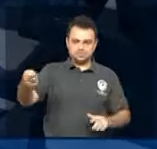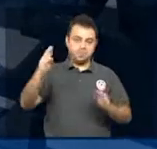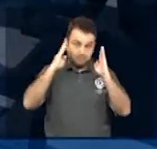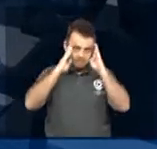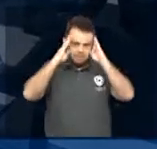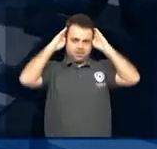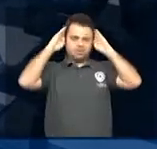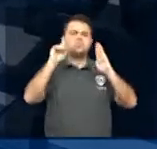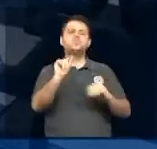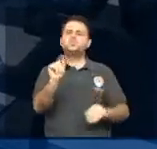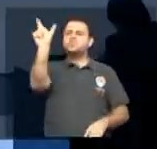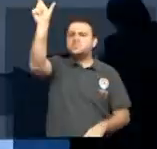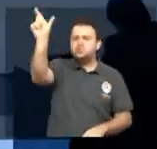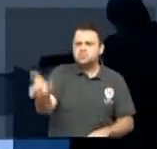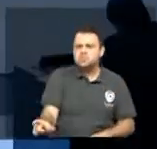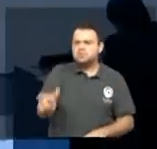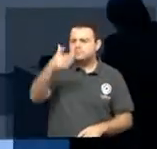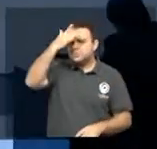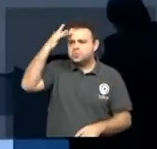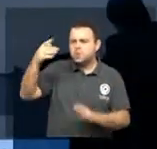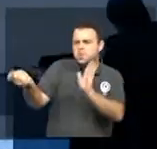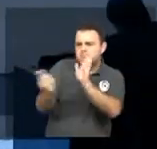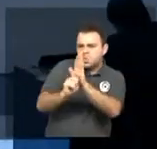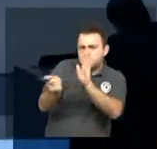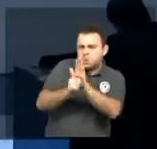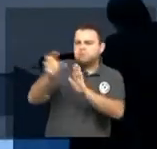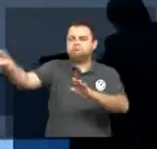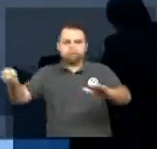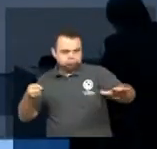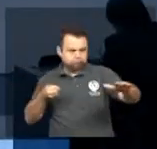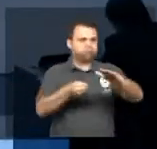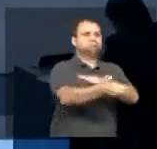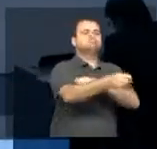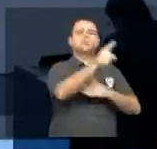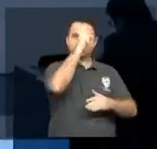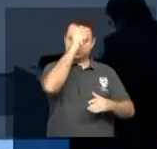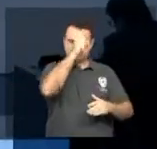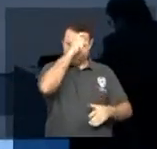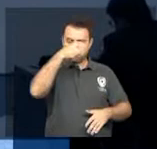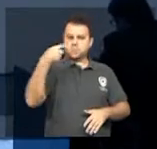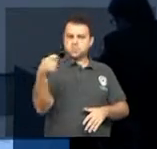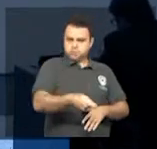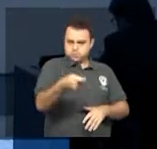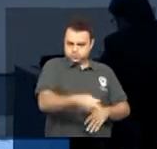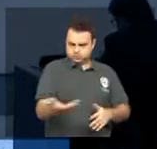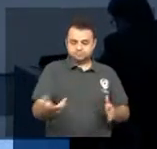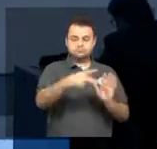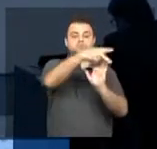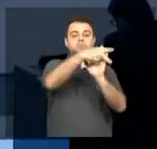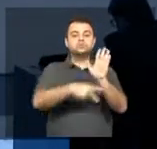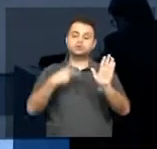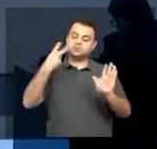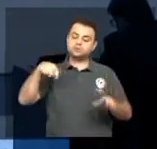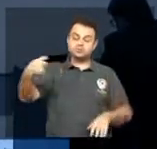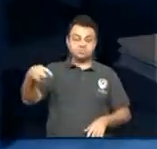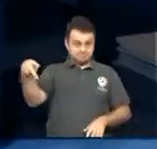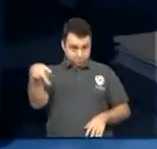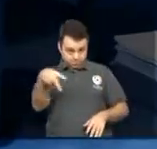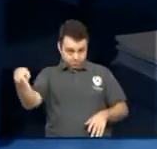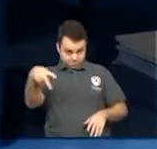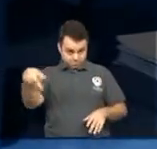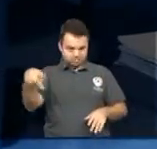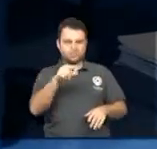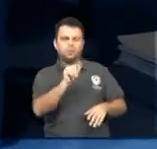programa de internação involuntária de dependentes químicos no município. A proposta do vereador Renato Pupo proíbe